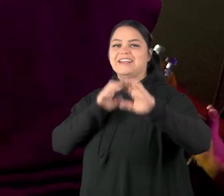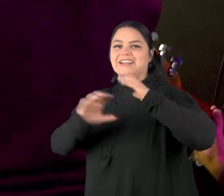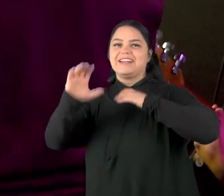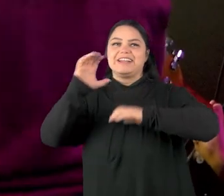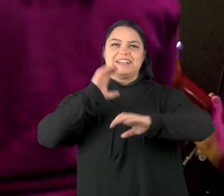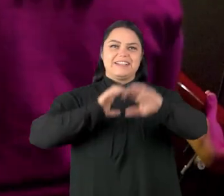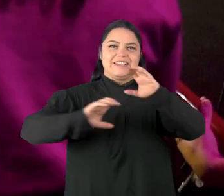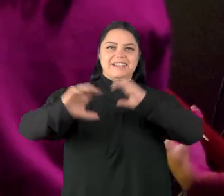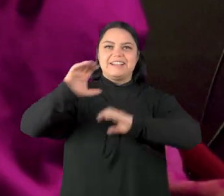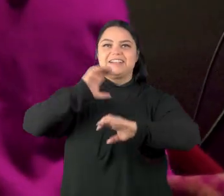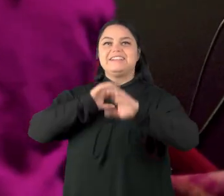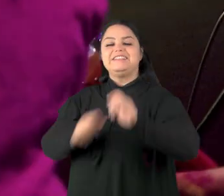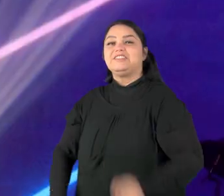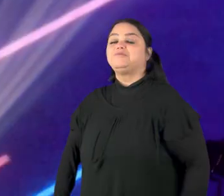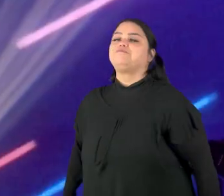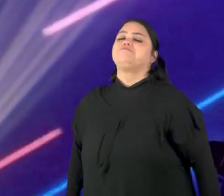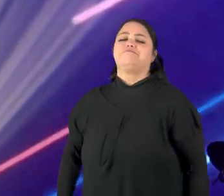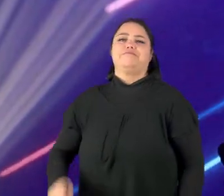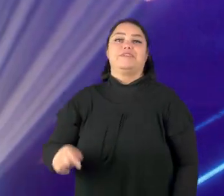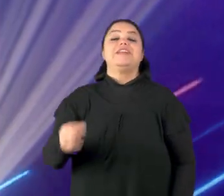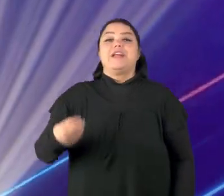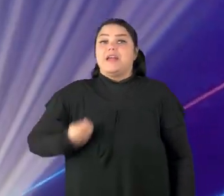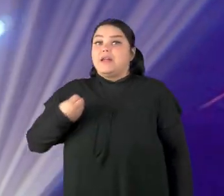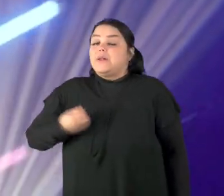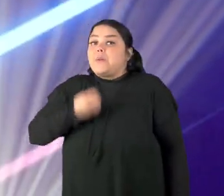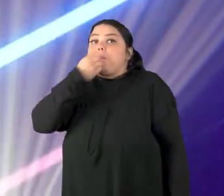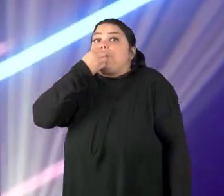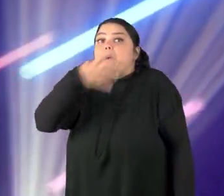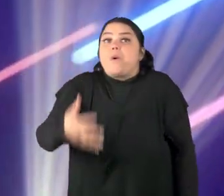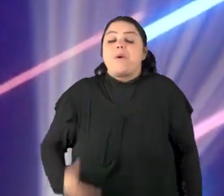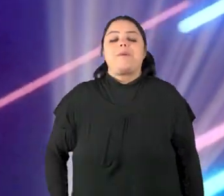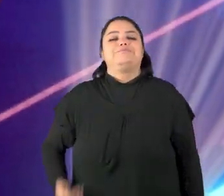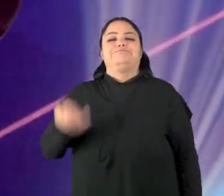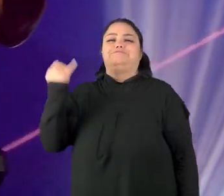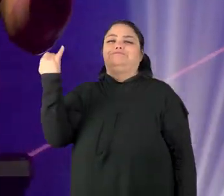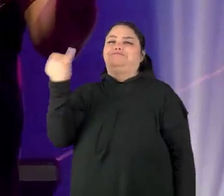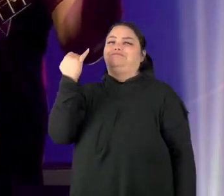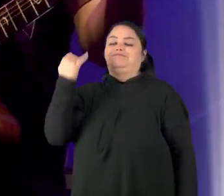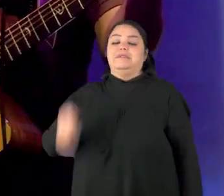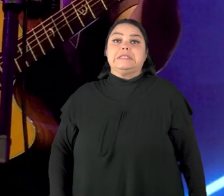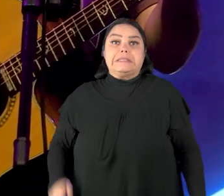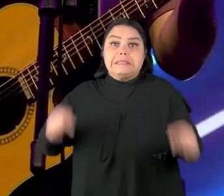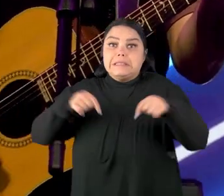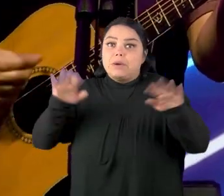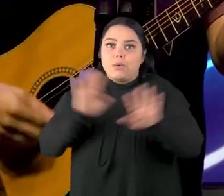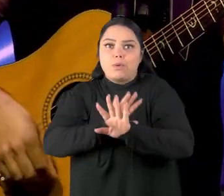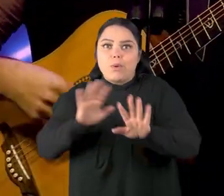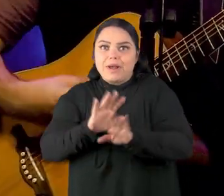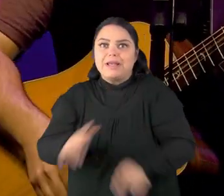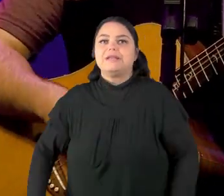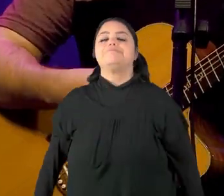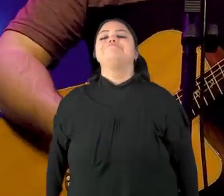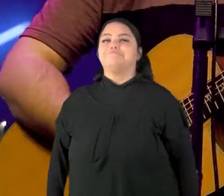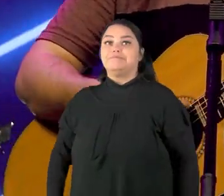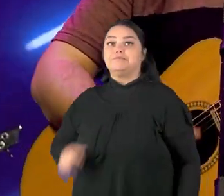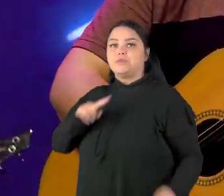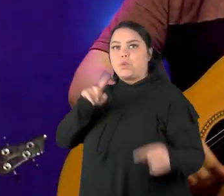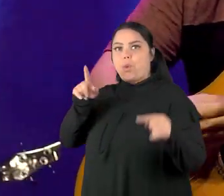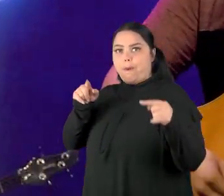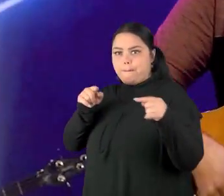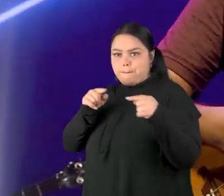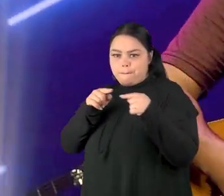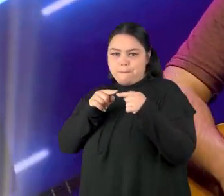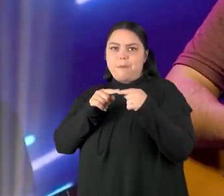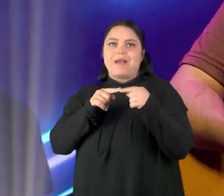cantar. A vida é tão boa, não estou aqui à